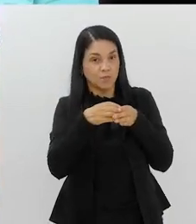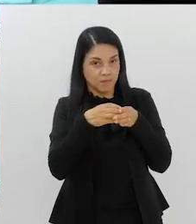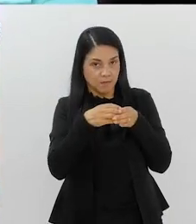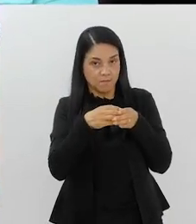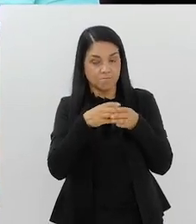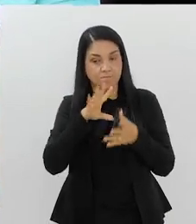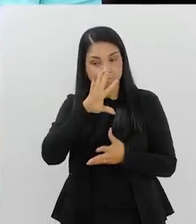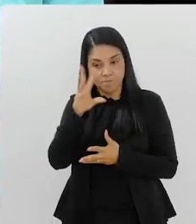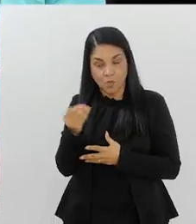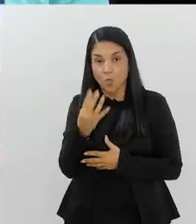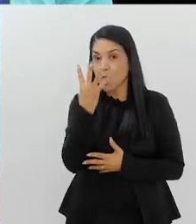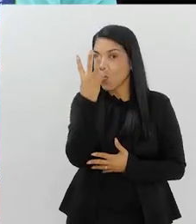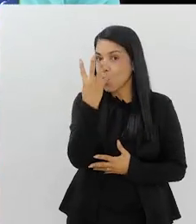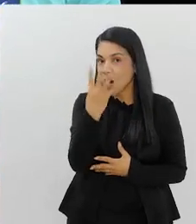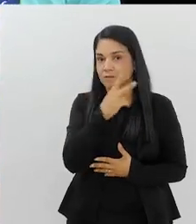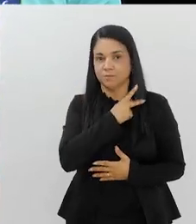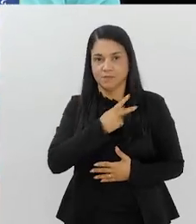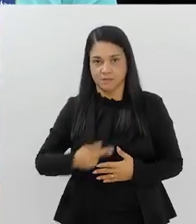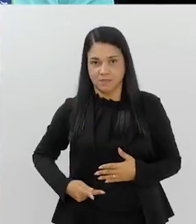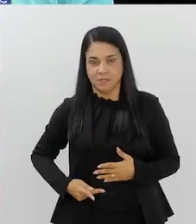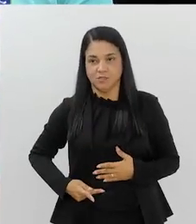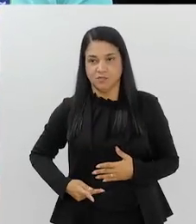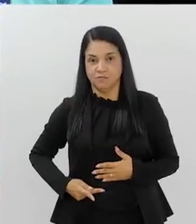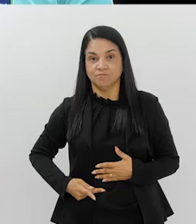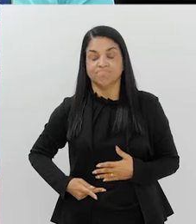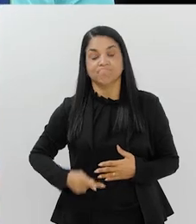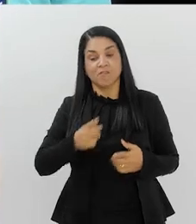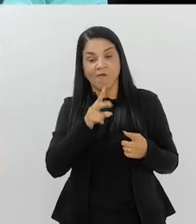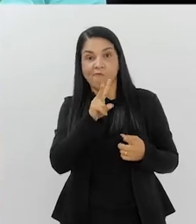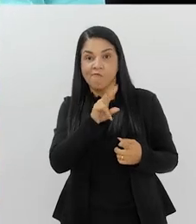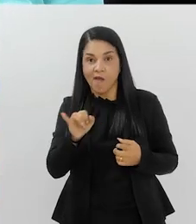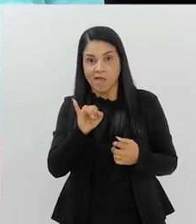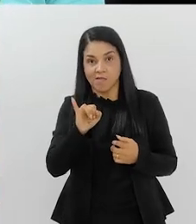quatro presidentes. Está indo para o quinto.